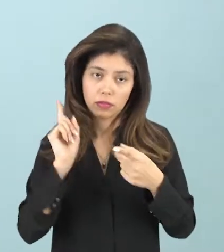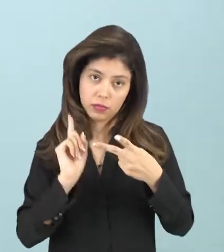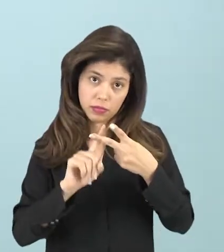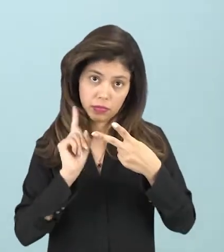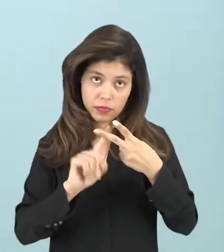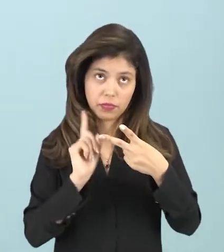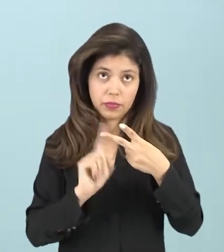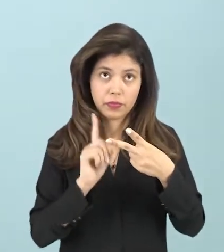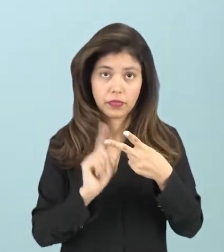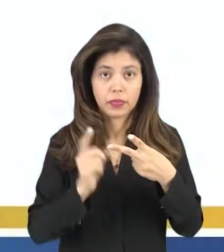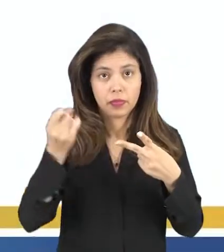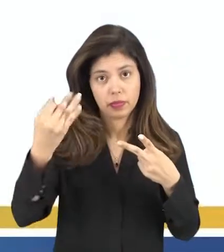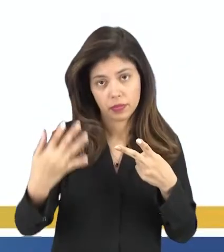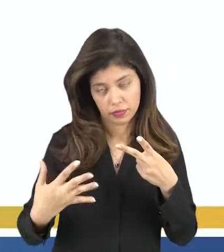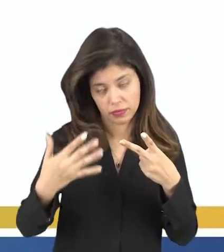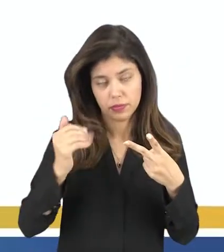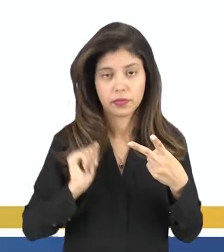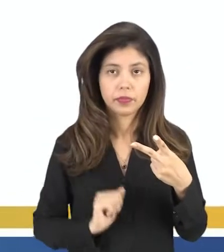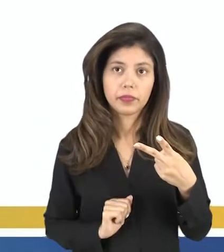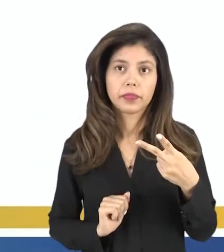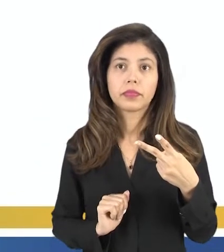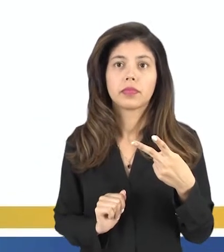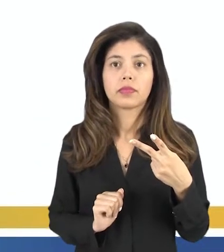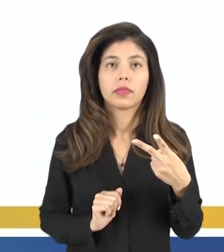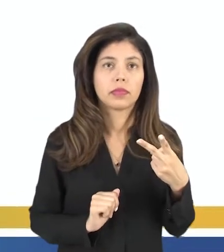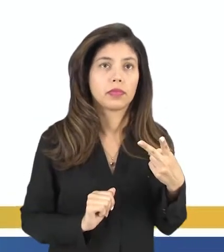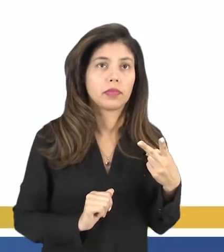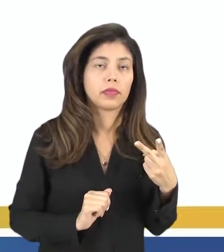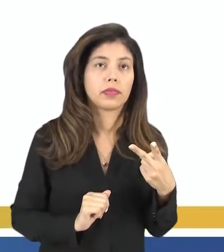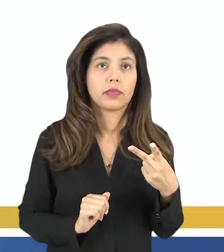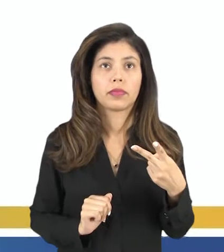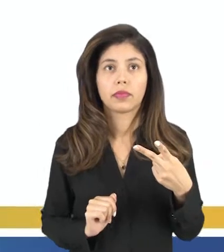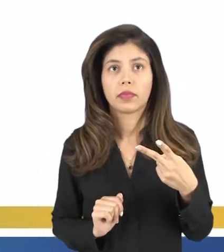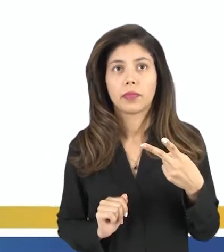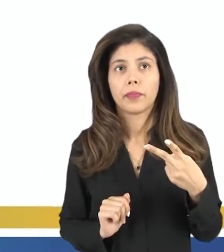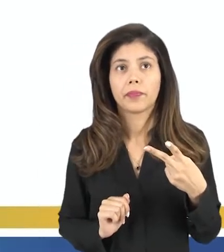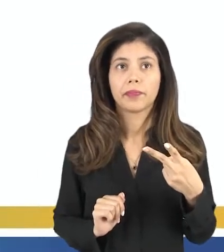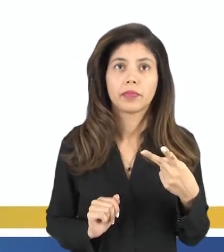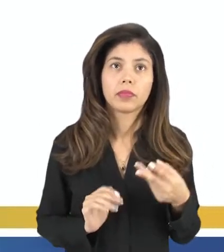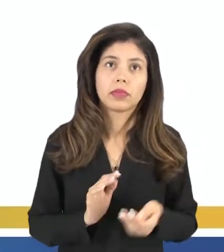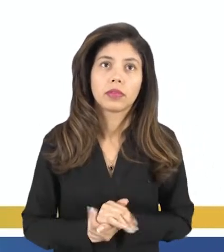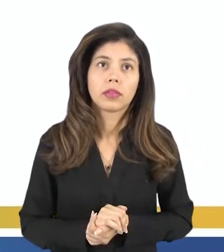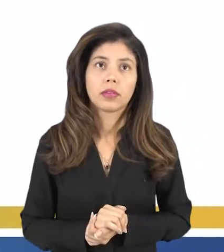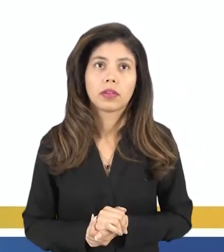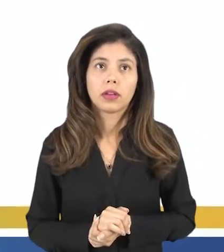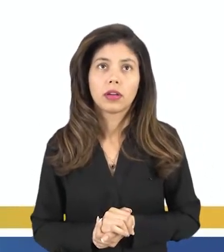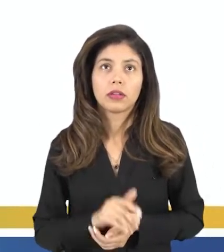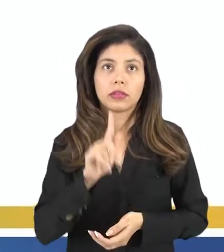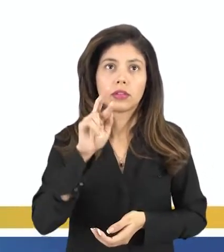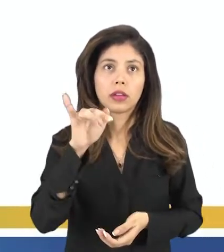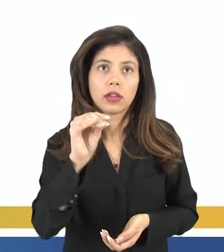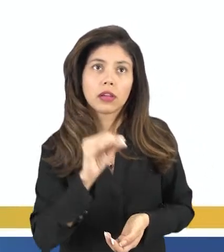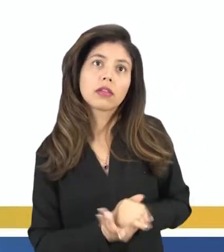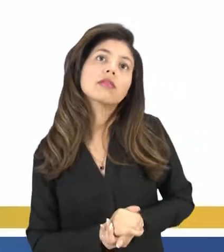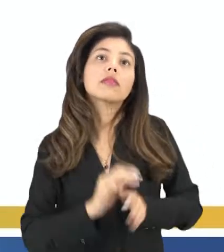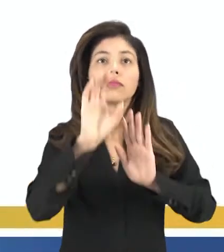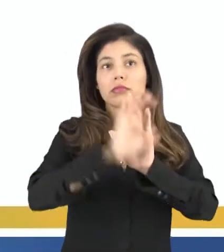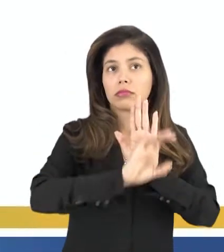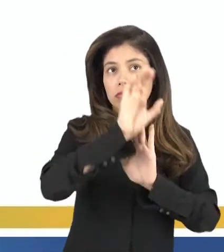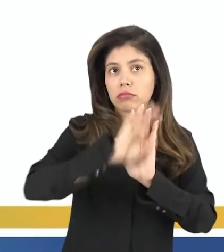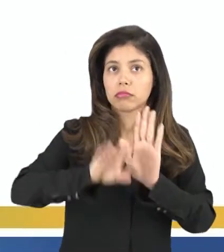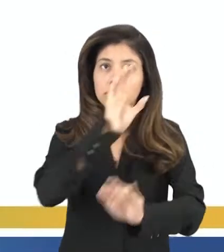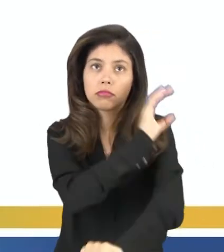apontamento que nós temos redigido da seguinte maneira. gênero, um conceito